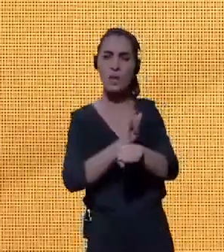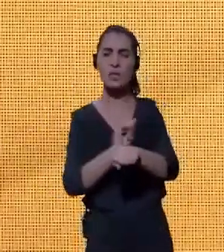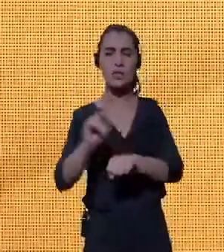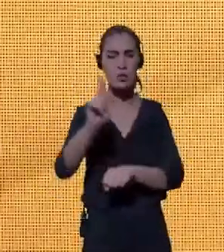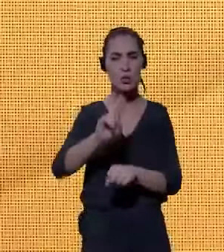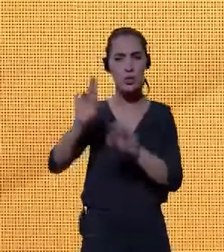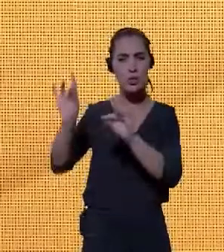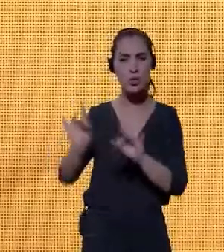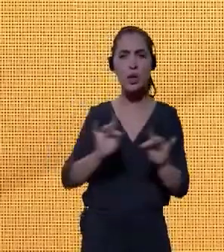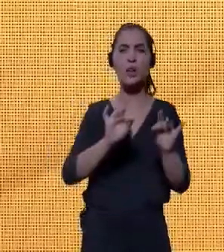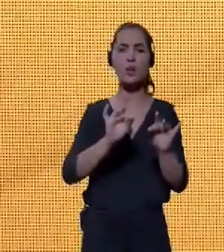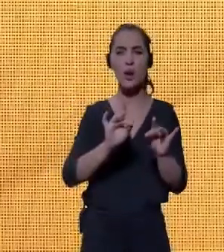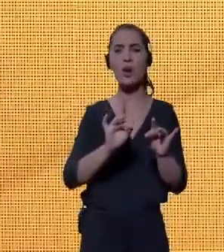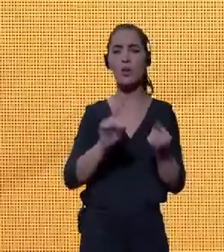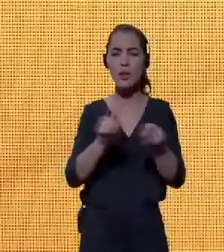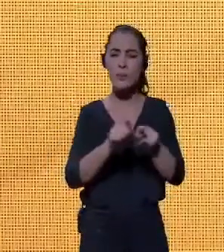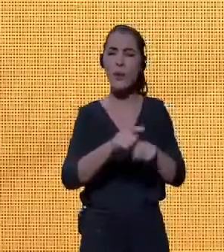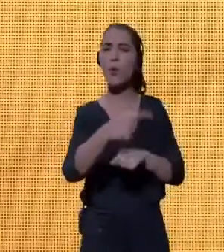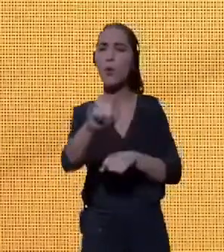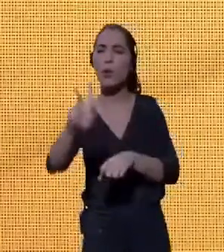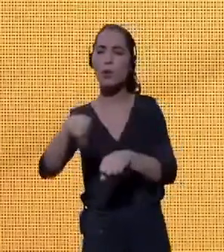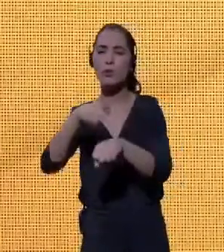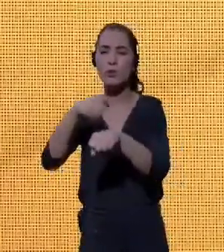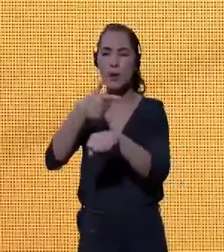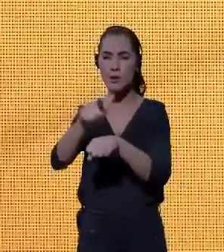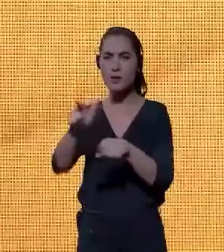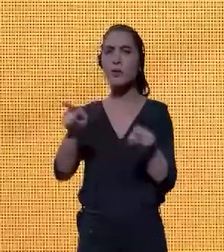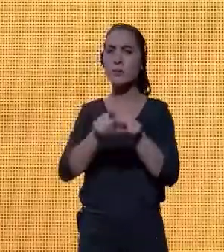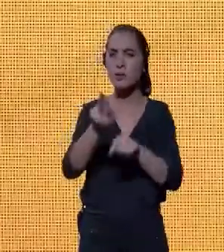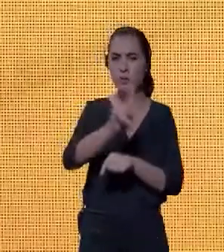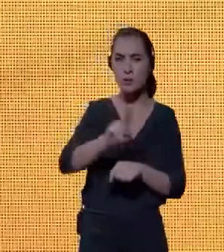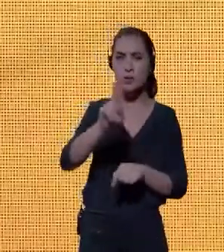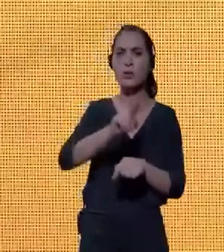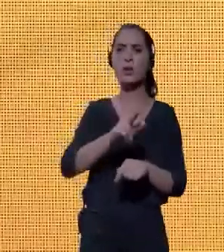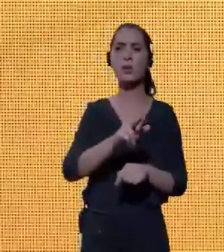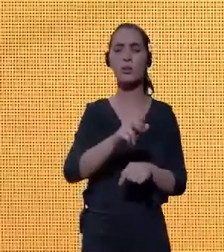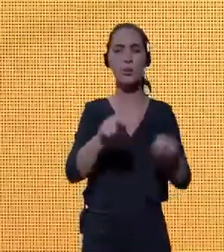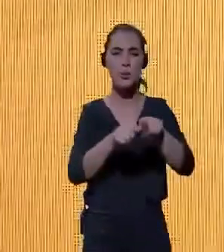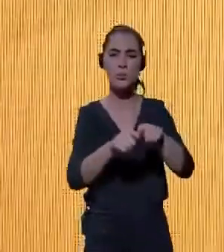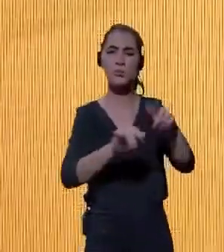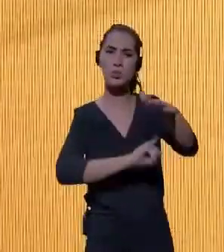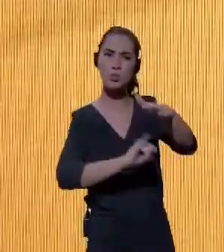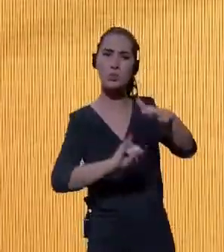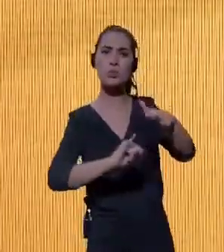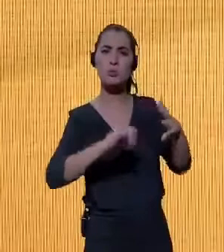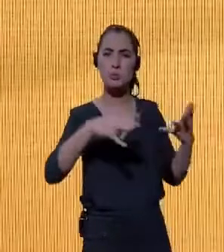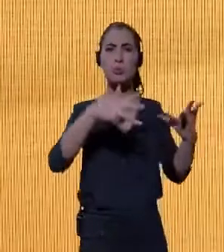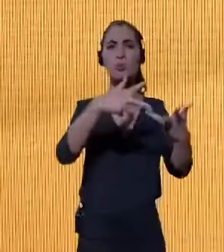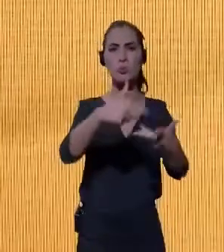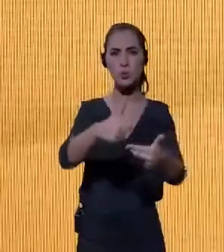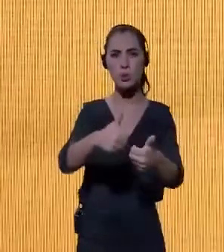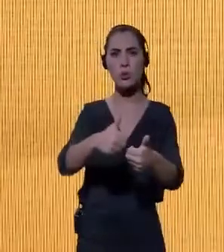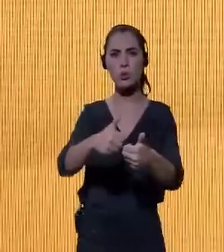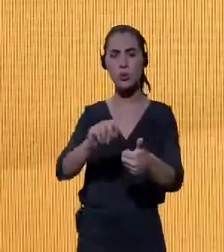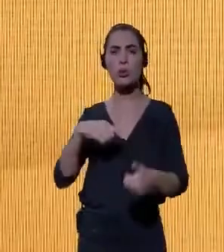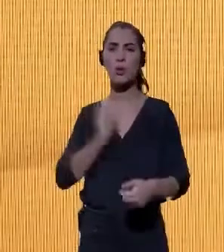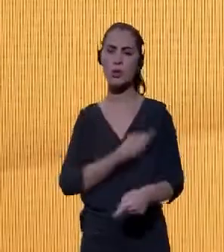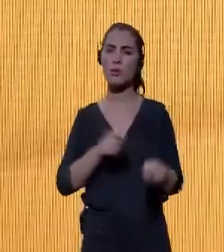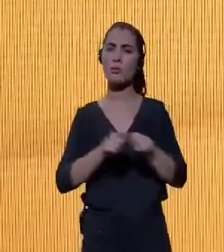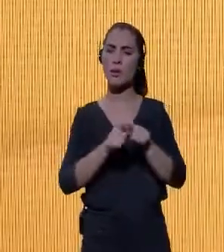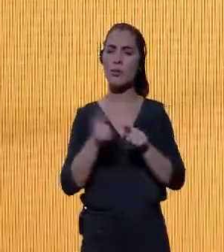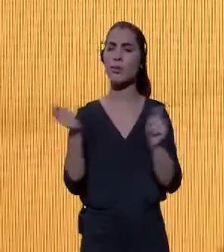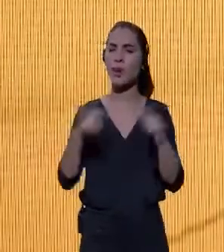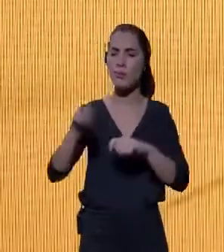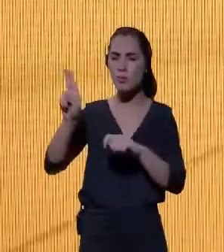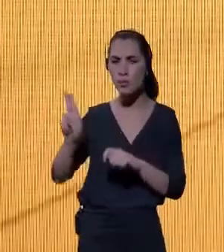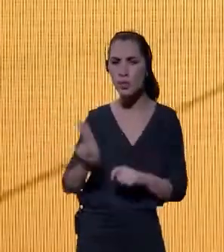vários países e instituições ao redor do mundo, e nós, por bem entendemos, adotar no nosso Plano ABDE.